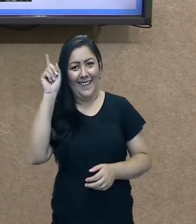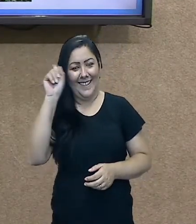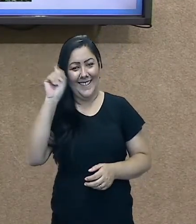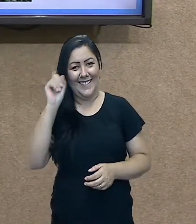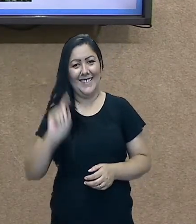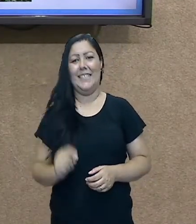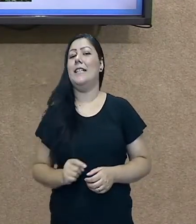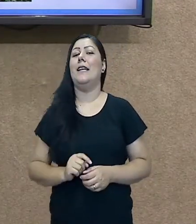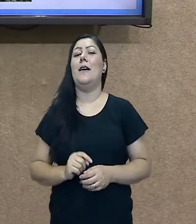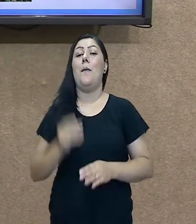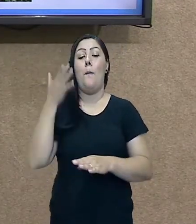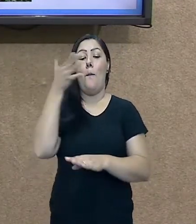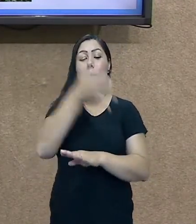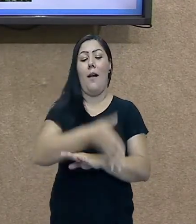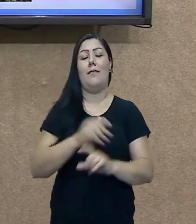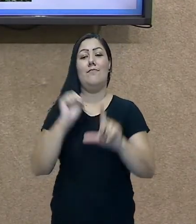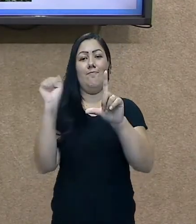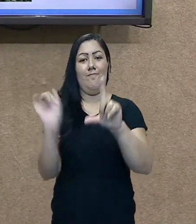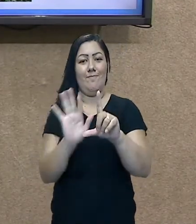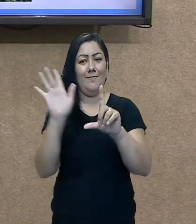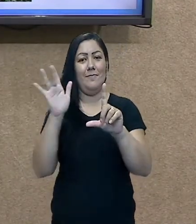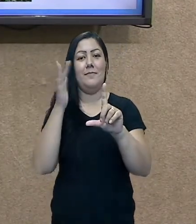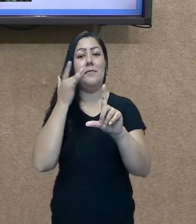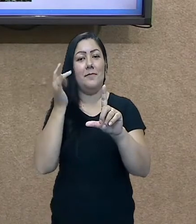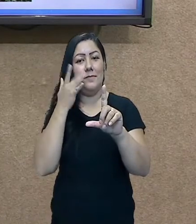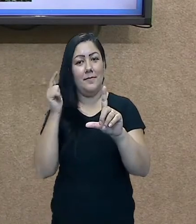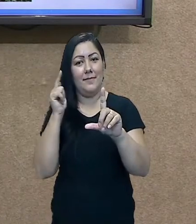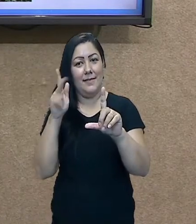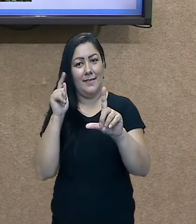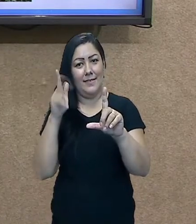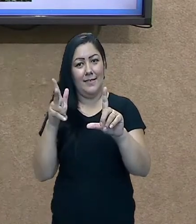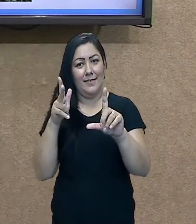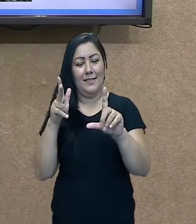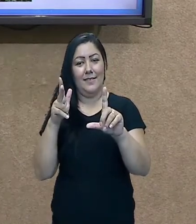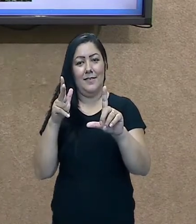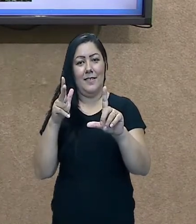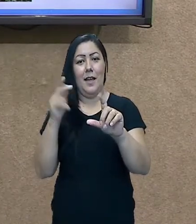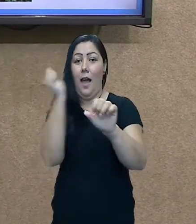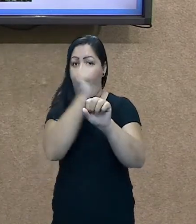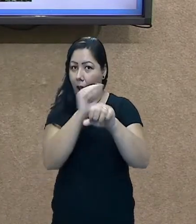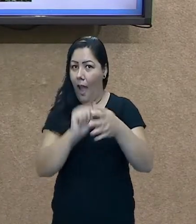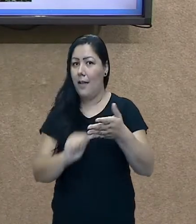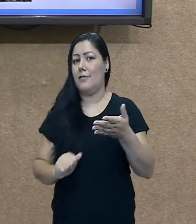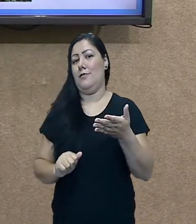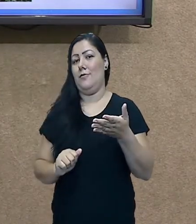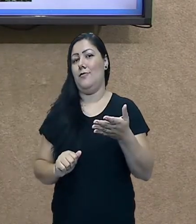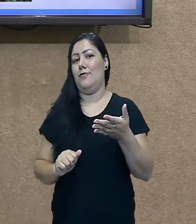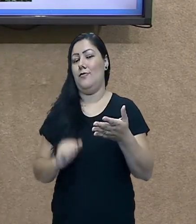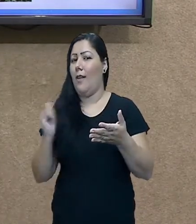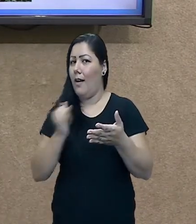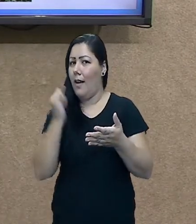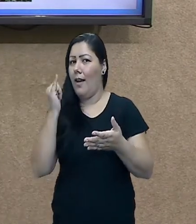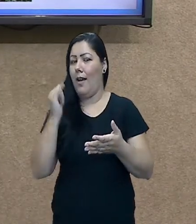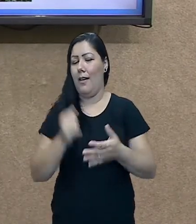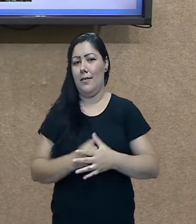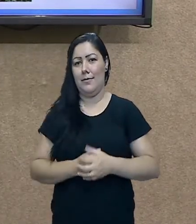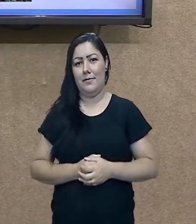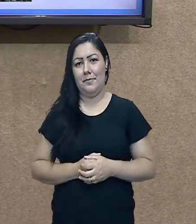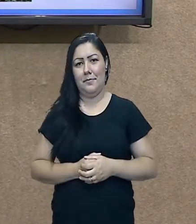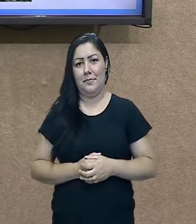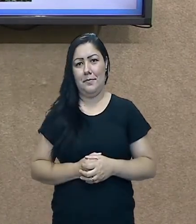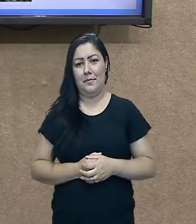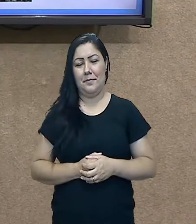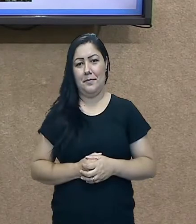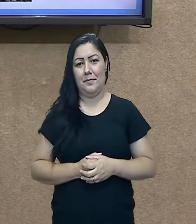a nossa plataforma SMEDGV para você fazer as atividades. E é importante que